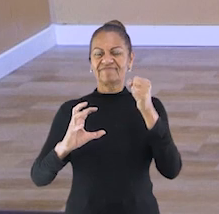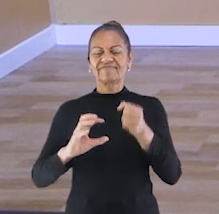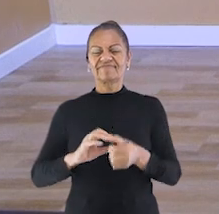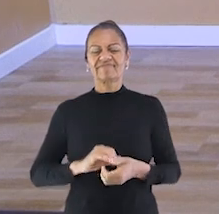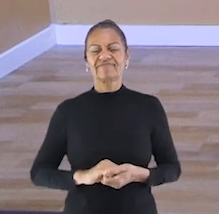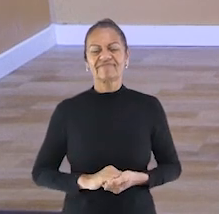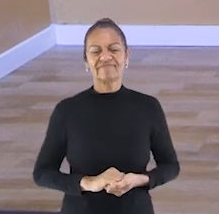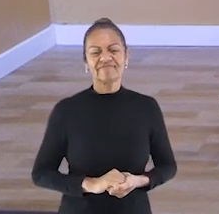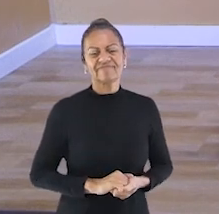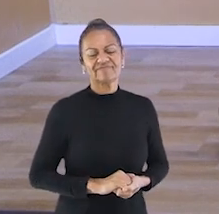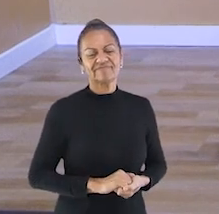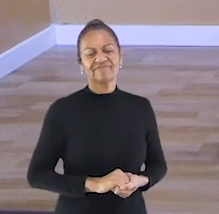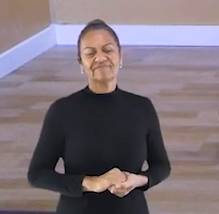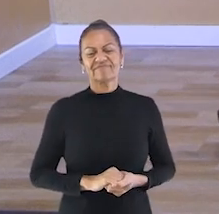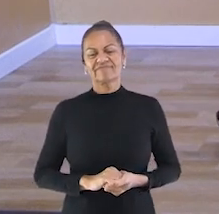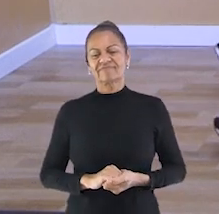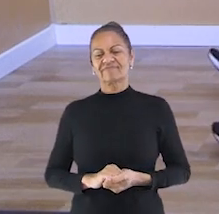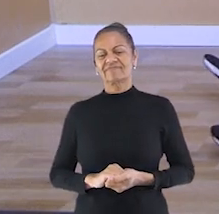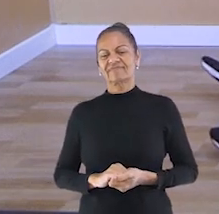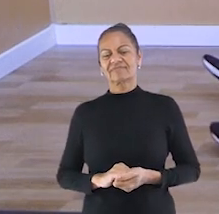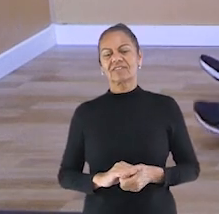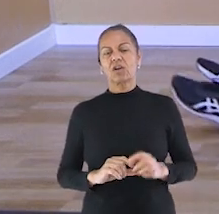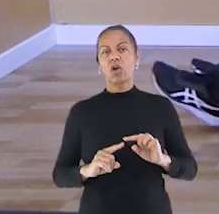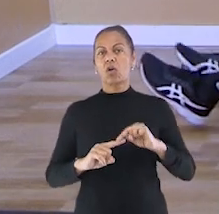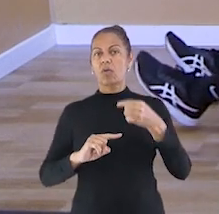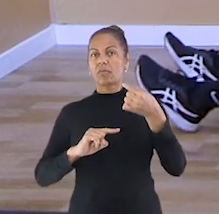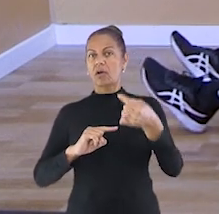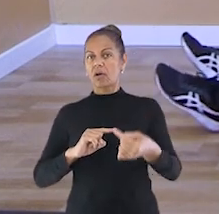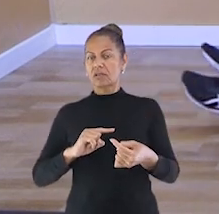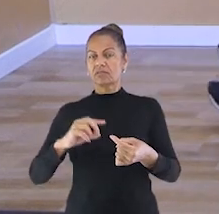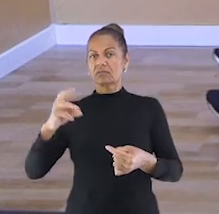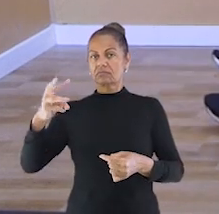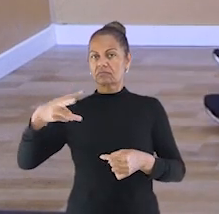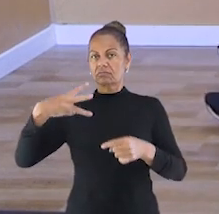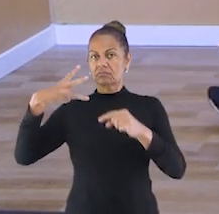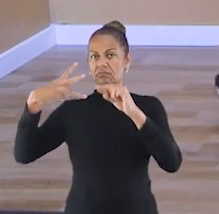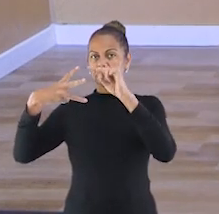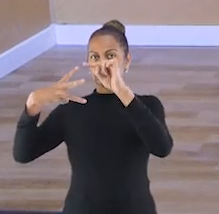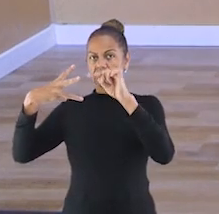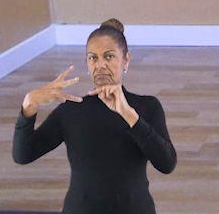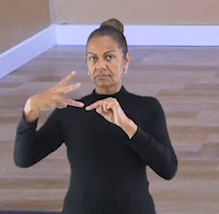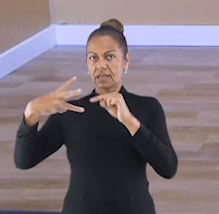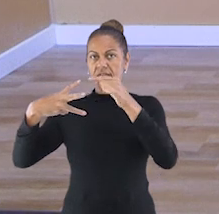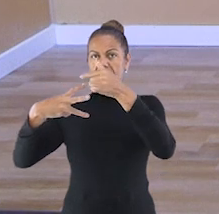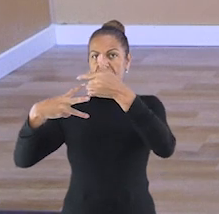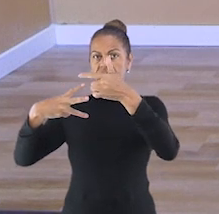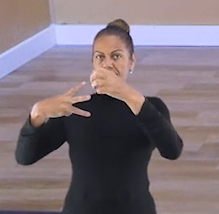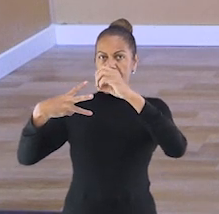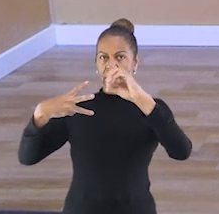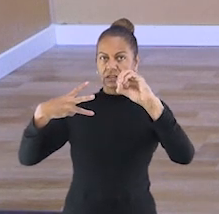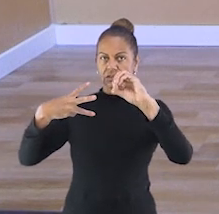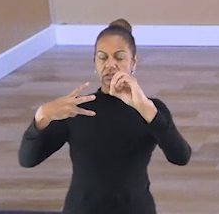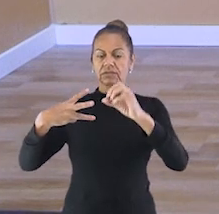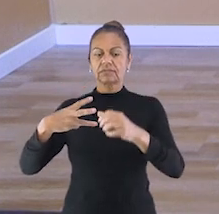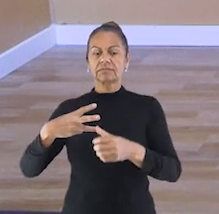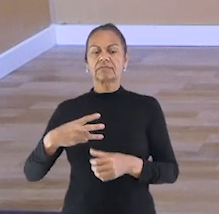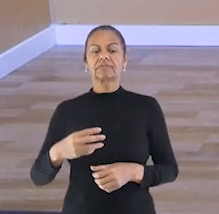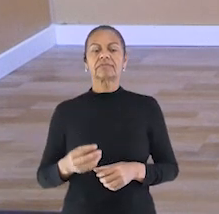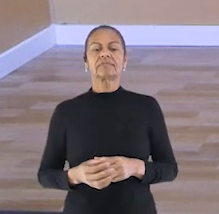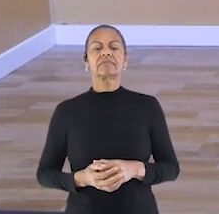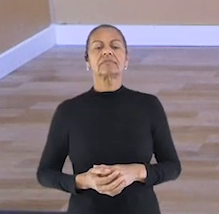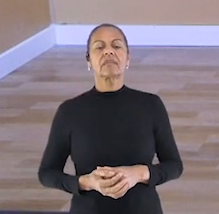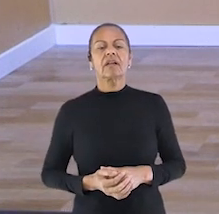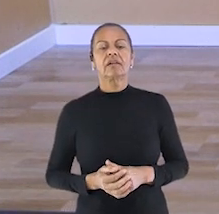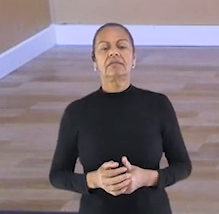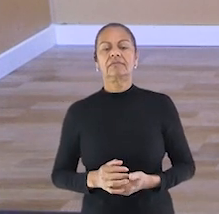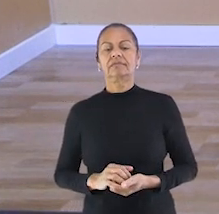vocês, beleza? Próximo exercício. Três séries, 20 repetições. Deitou. Flexionou o